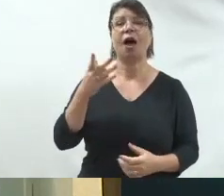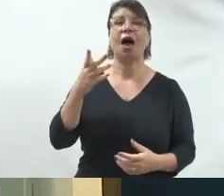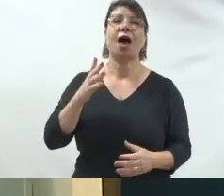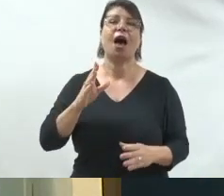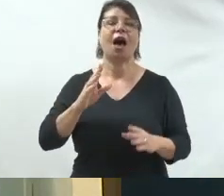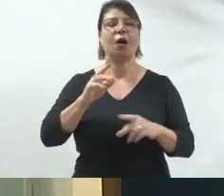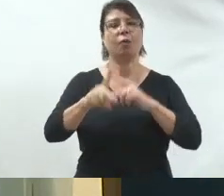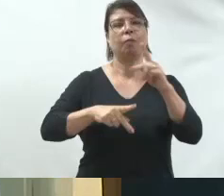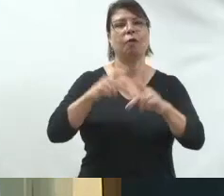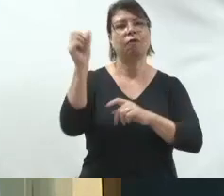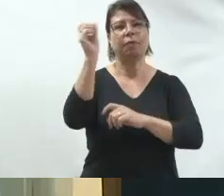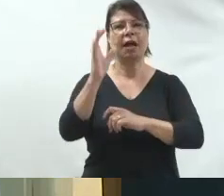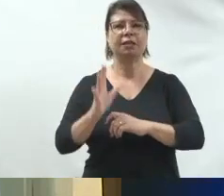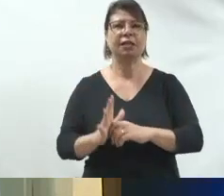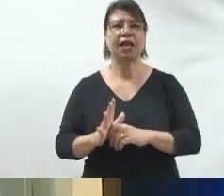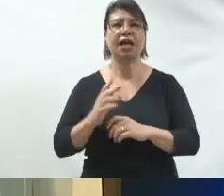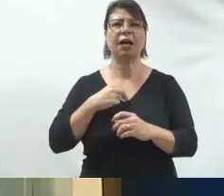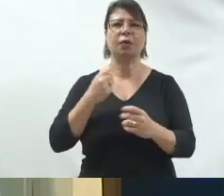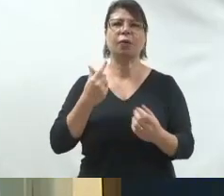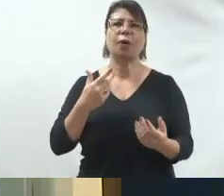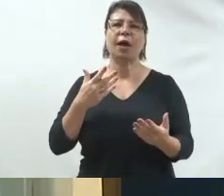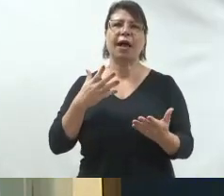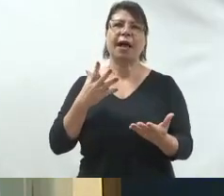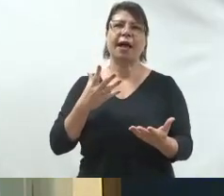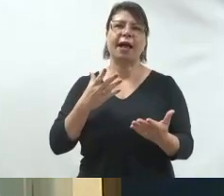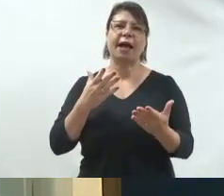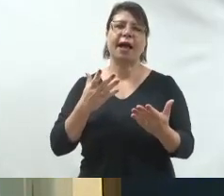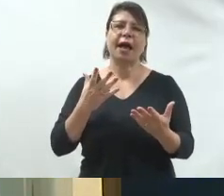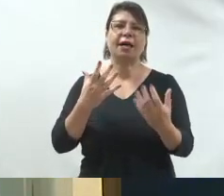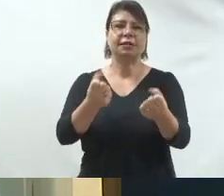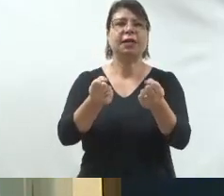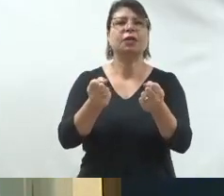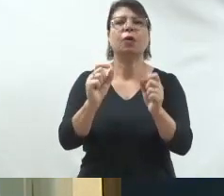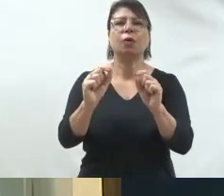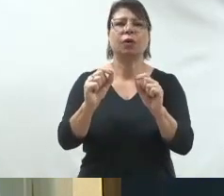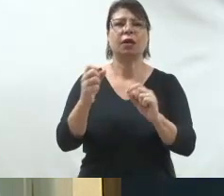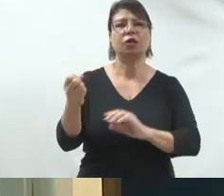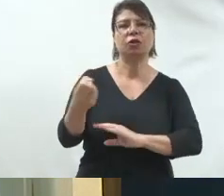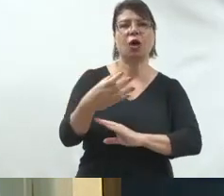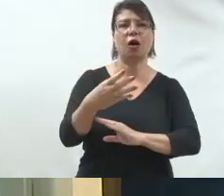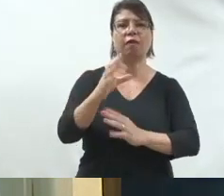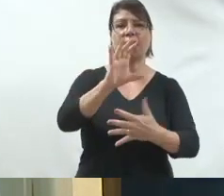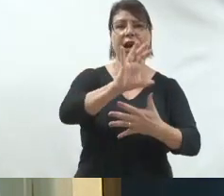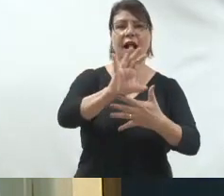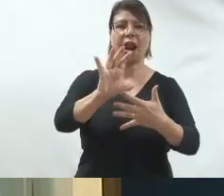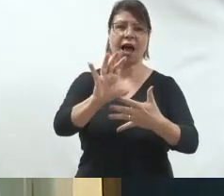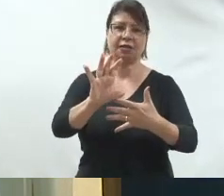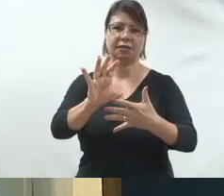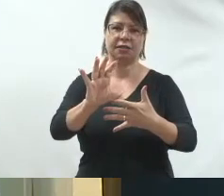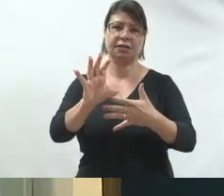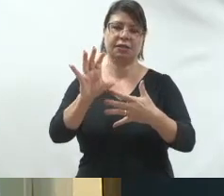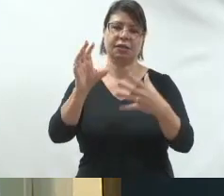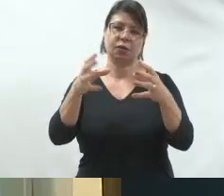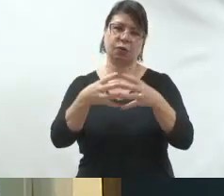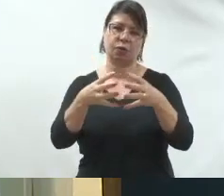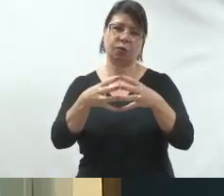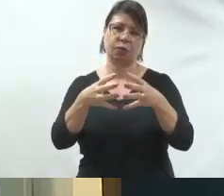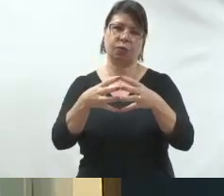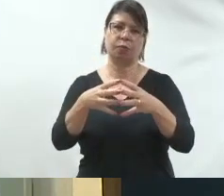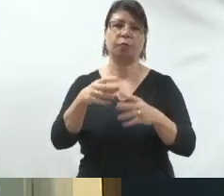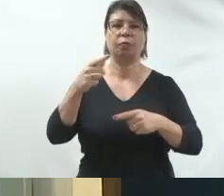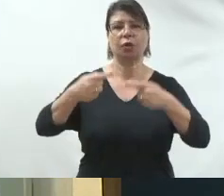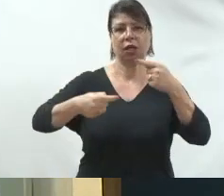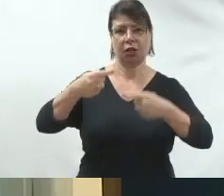chamar naquela época de nova política. Era uma nova classe política que estava questionando a atual classe